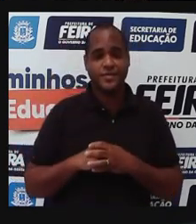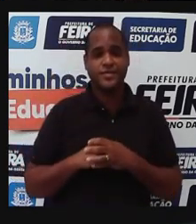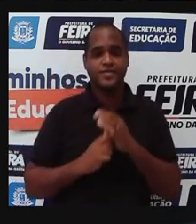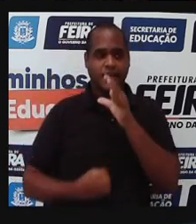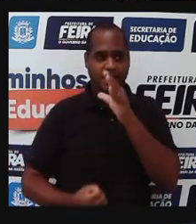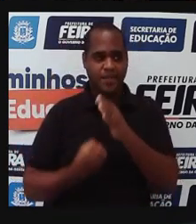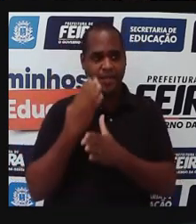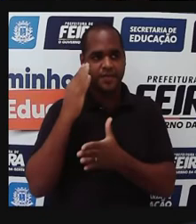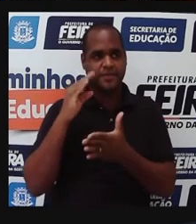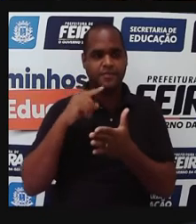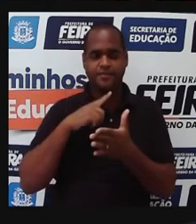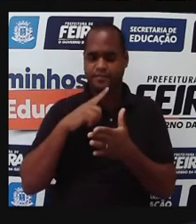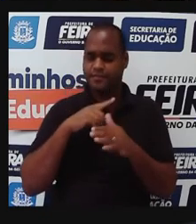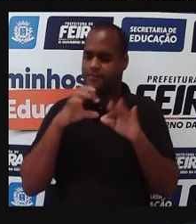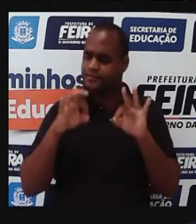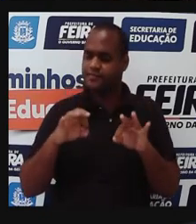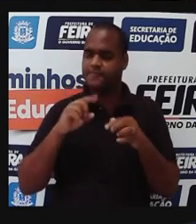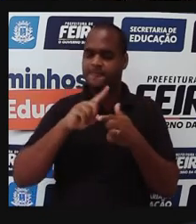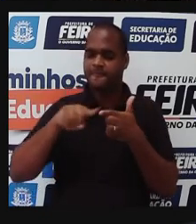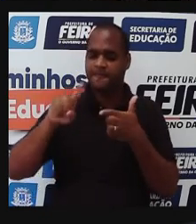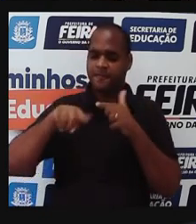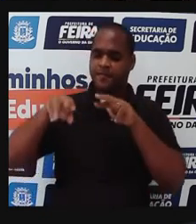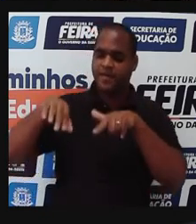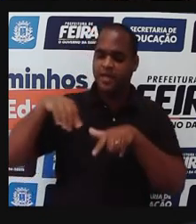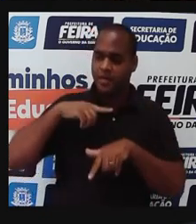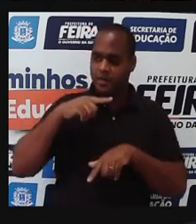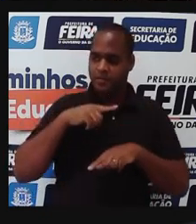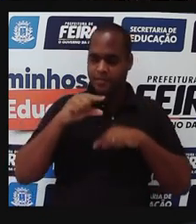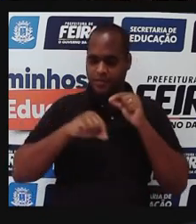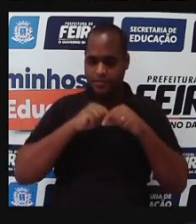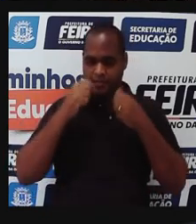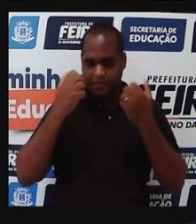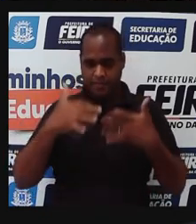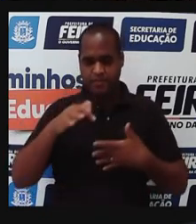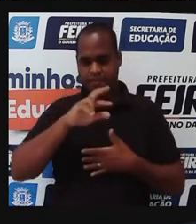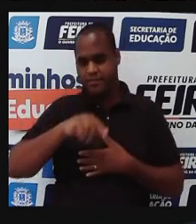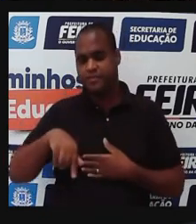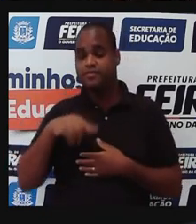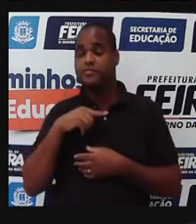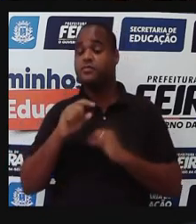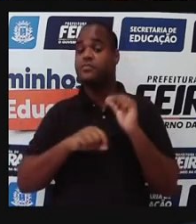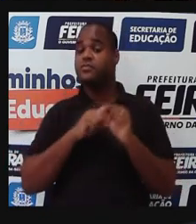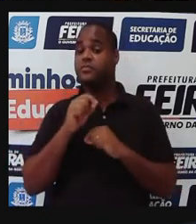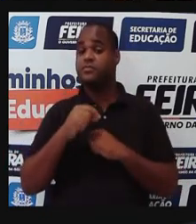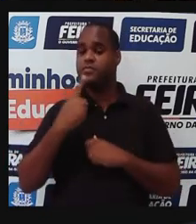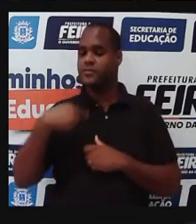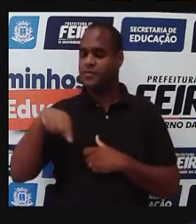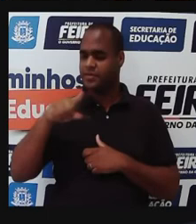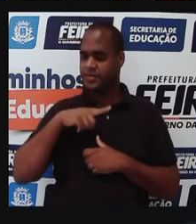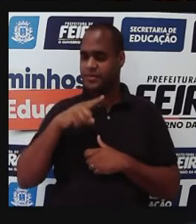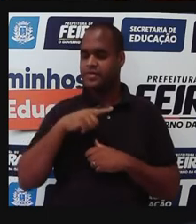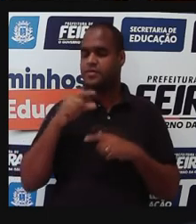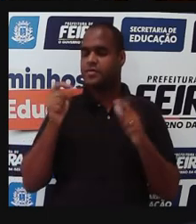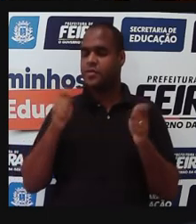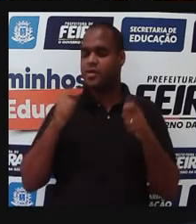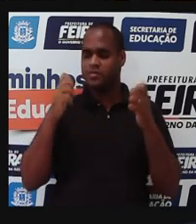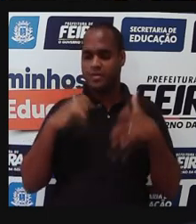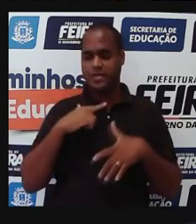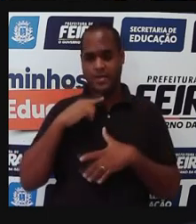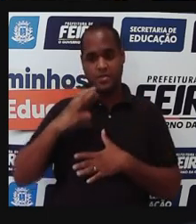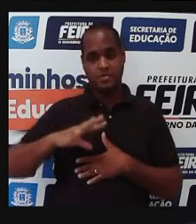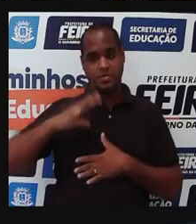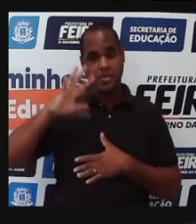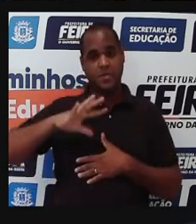aumento significativo do número de casos registrados nos dias atuais, tá bom? Então, por isso que uma é